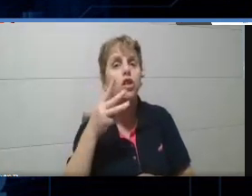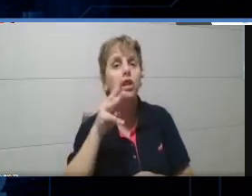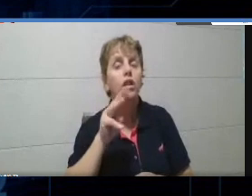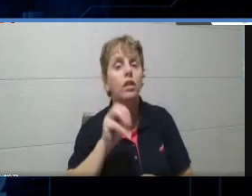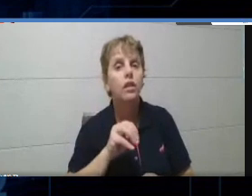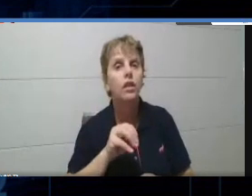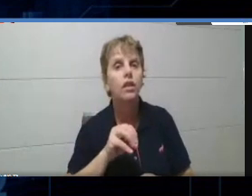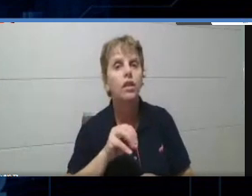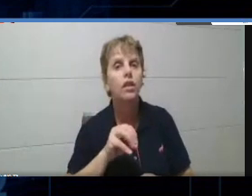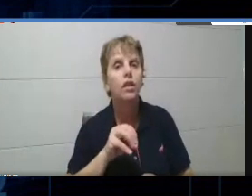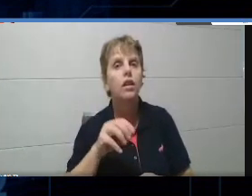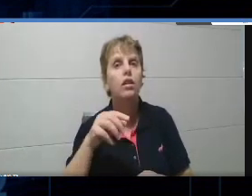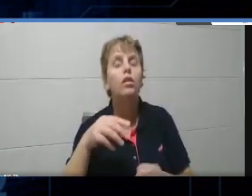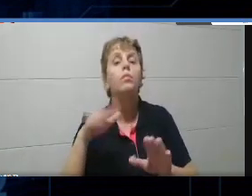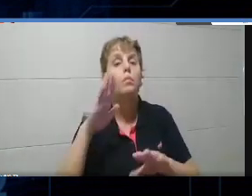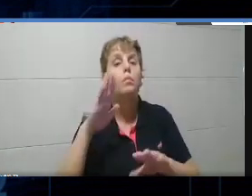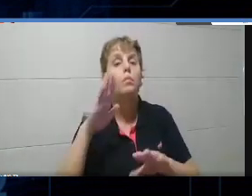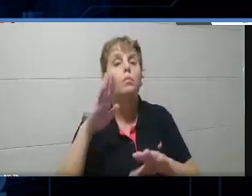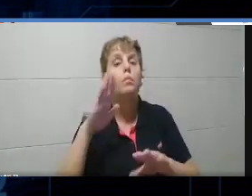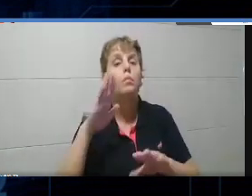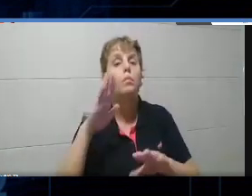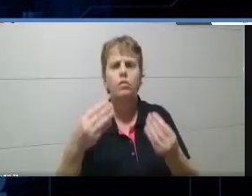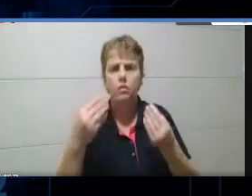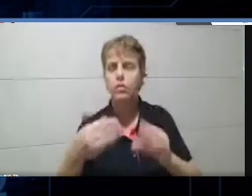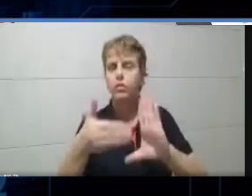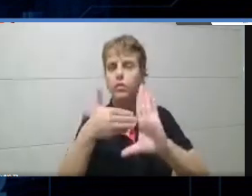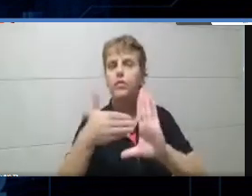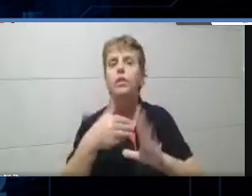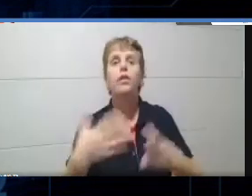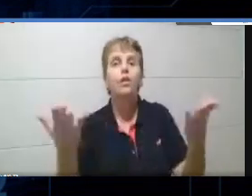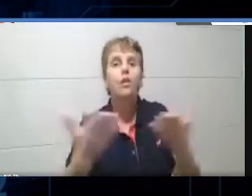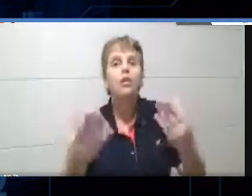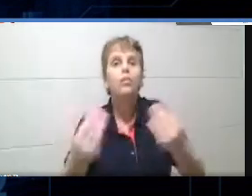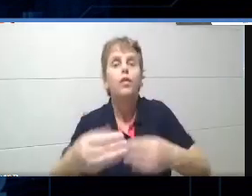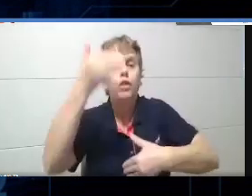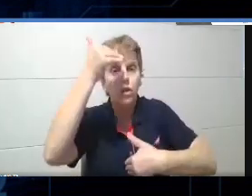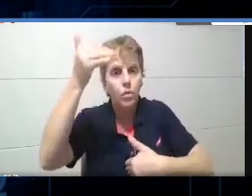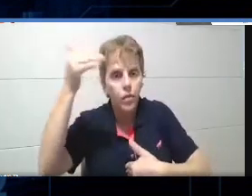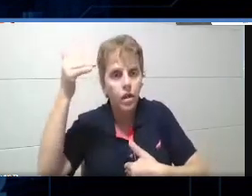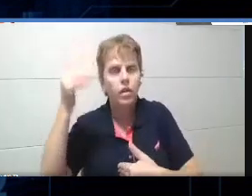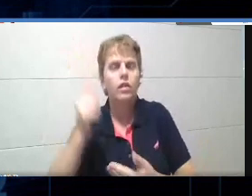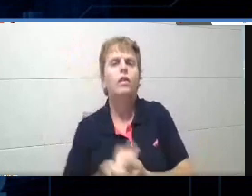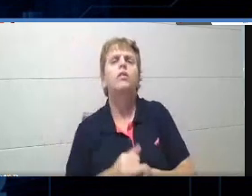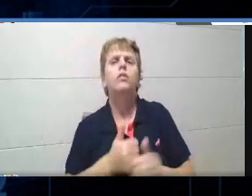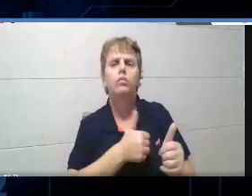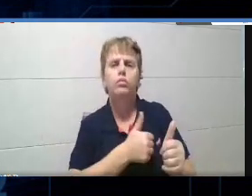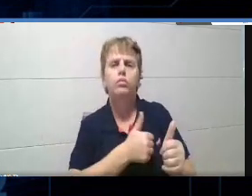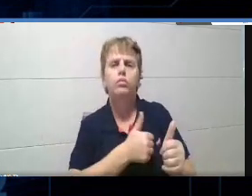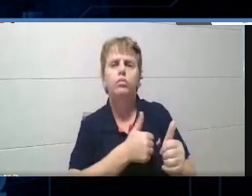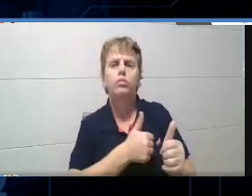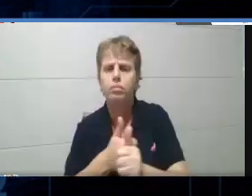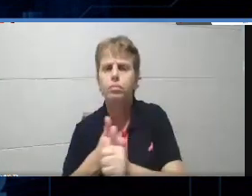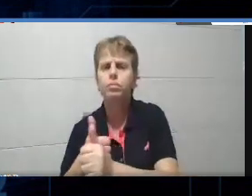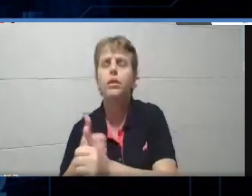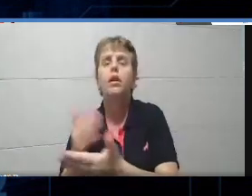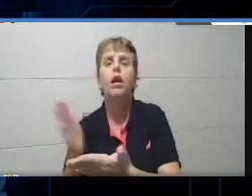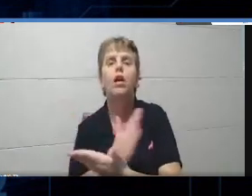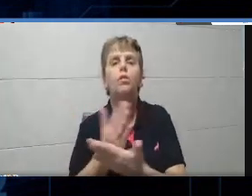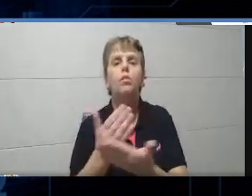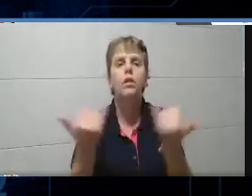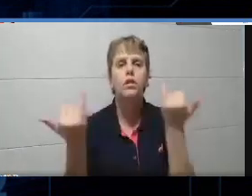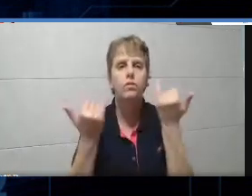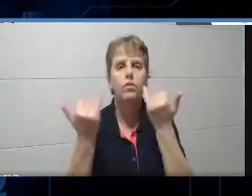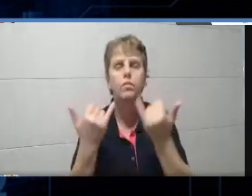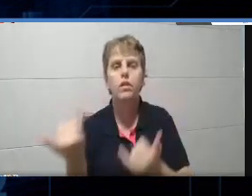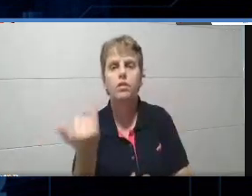mais um webinar. Muitíssimo obrigada por você que ficou até aqui. Você que ficou acompanhando a gente. Então, algumas informações importantes,